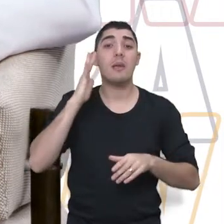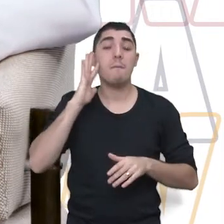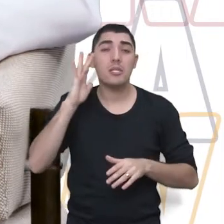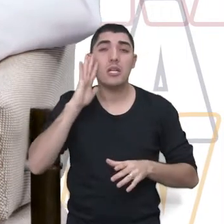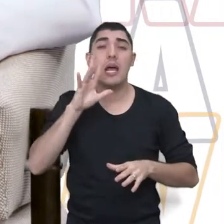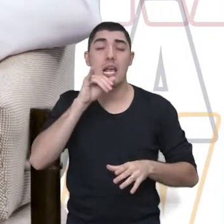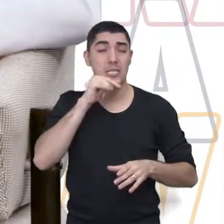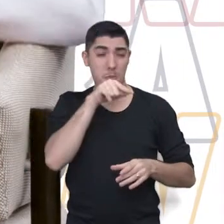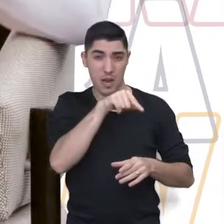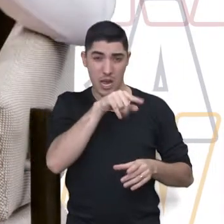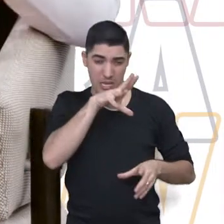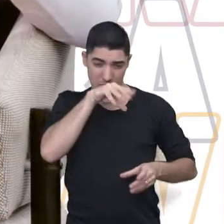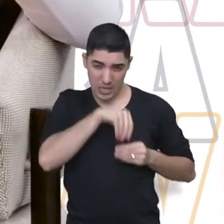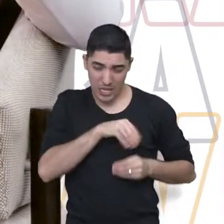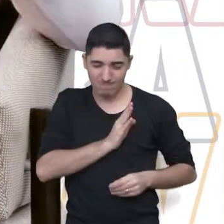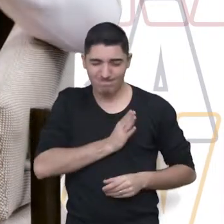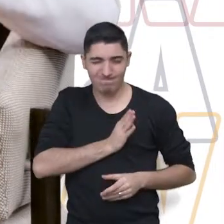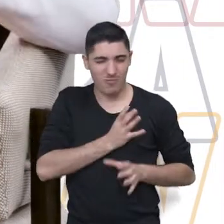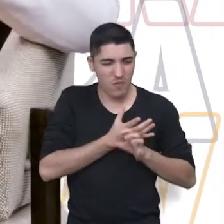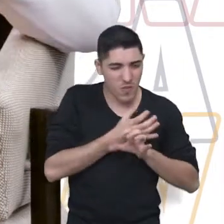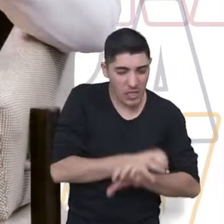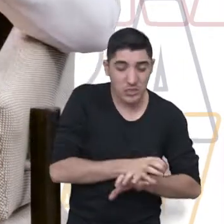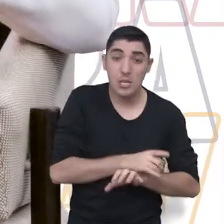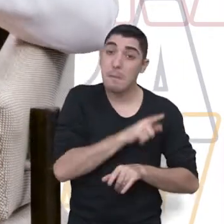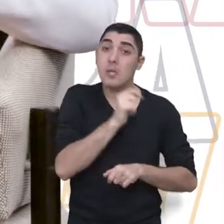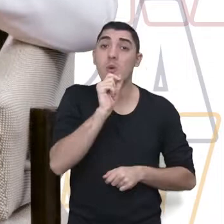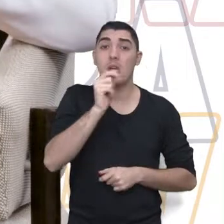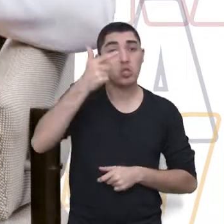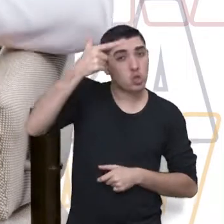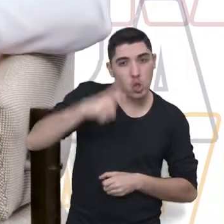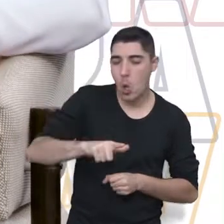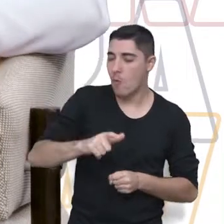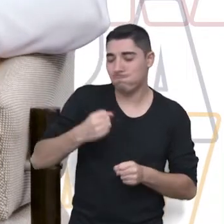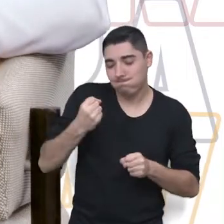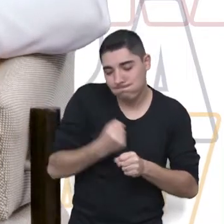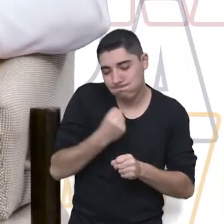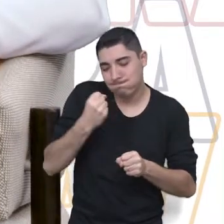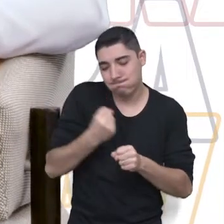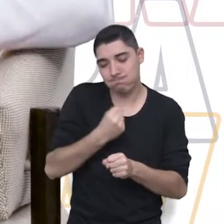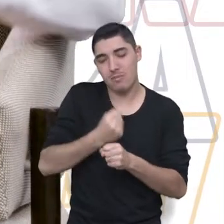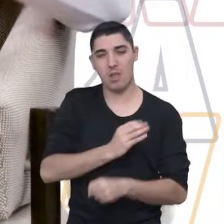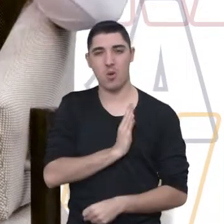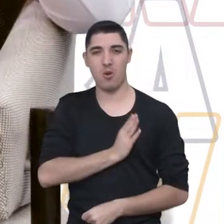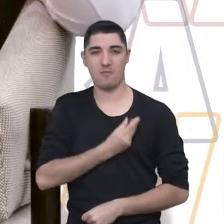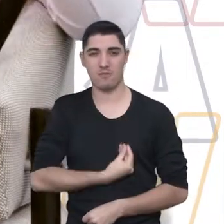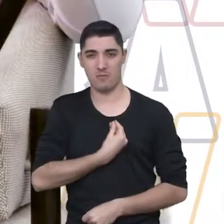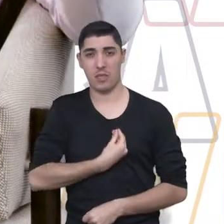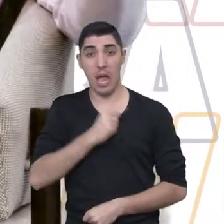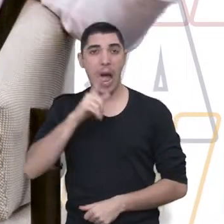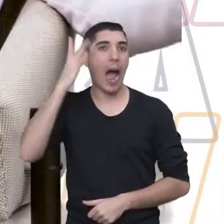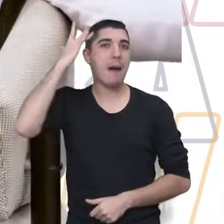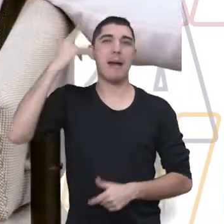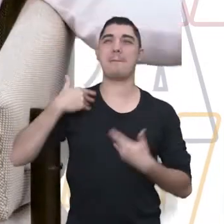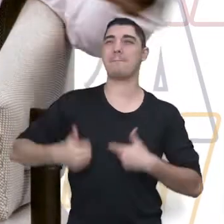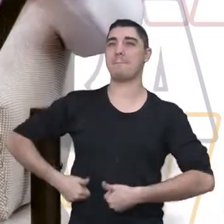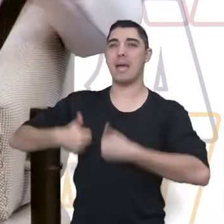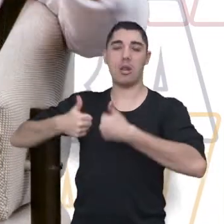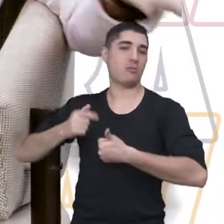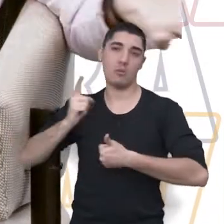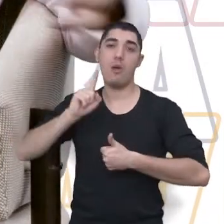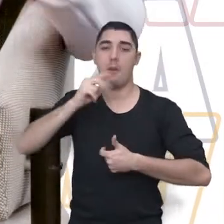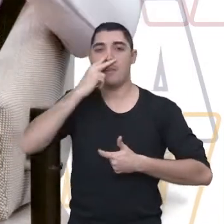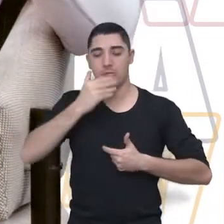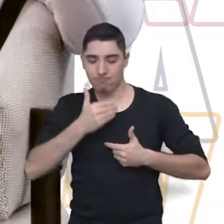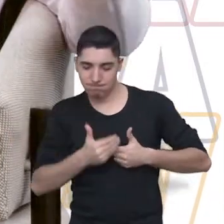eu vou ter que reconstruir. Então, uma rotina a gente não constrói do dia para a noite, né? Então, de repente, eu fico com todo aquele